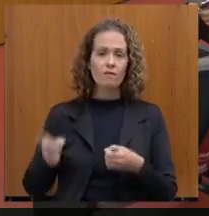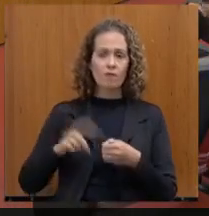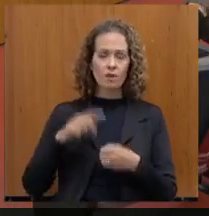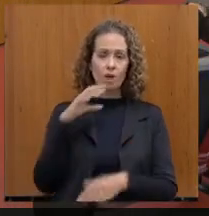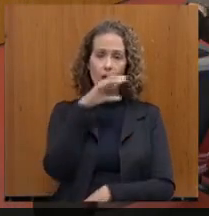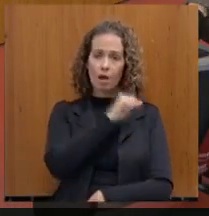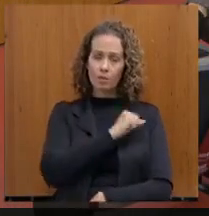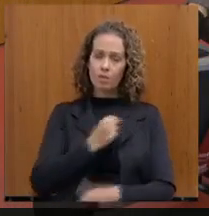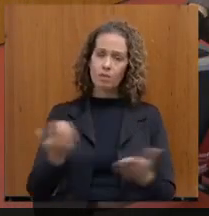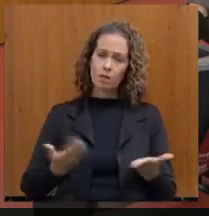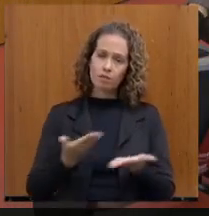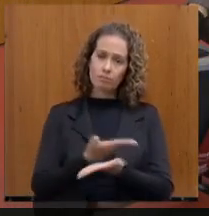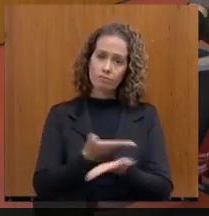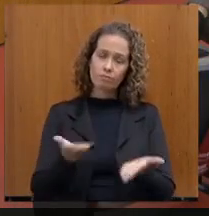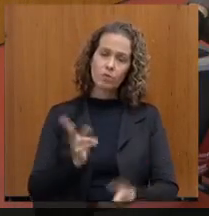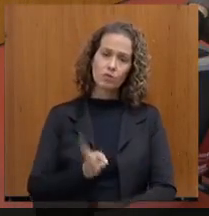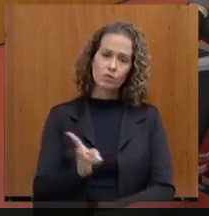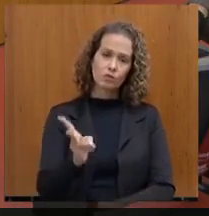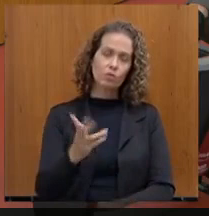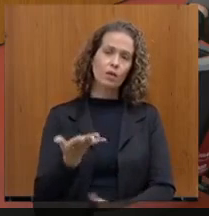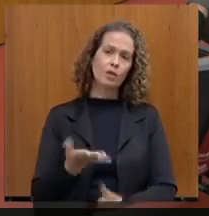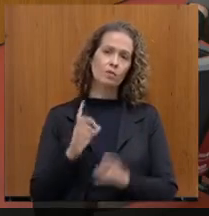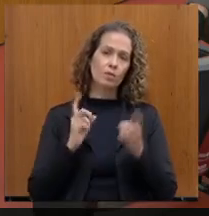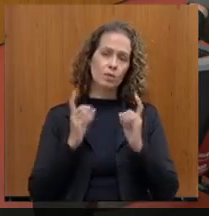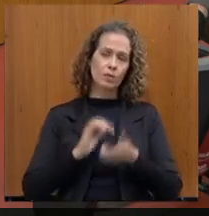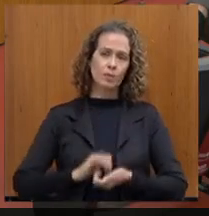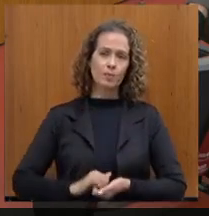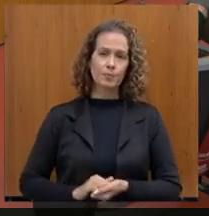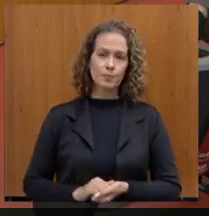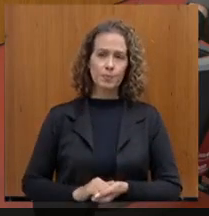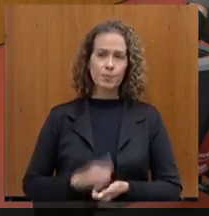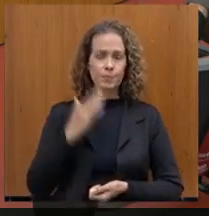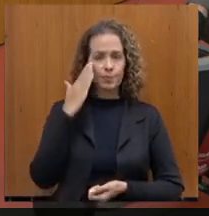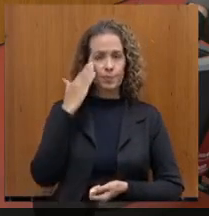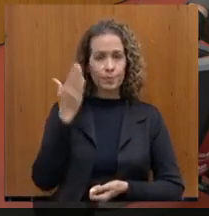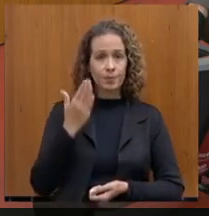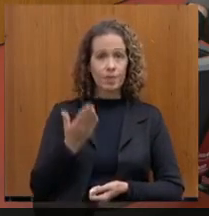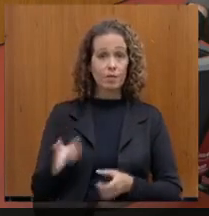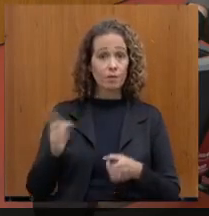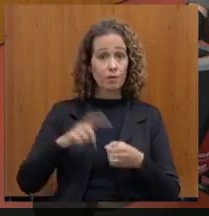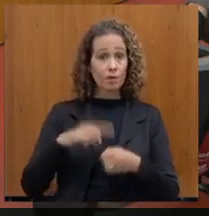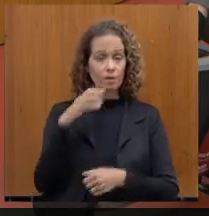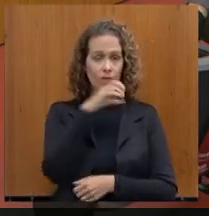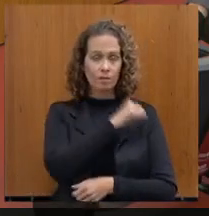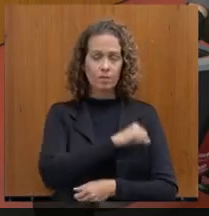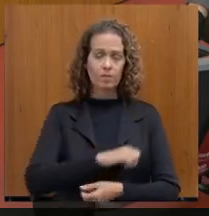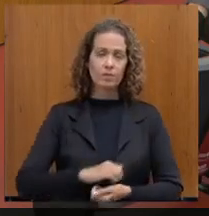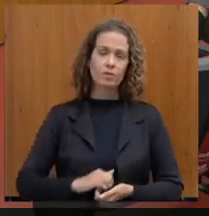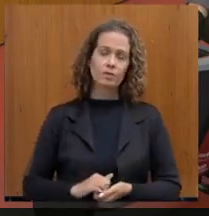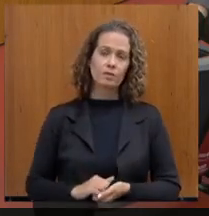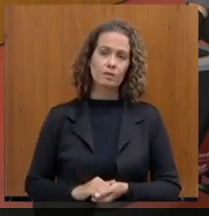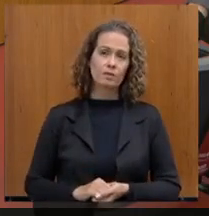com muita honra para prosseguir os trabalhos aqui. Muito obrigado. Já, já estou voltando. Até logo.